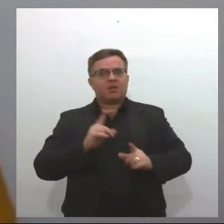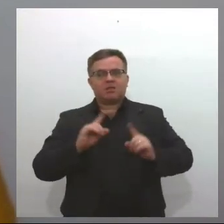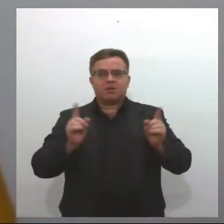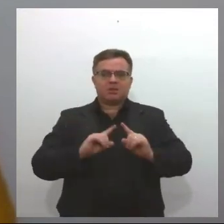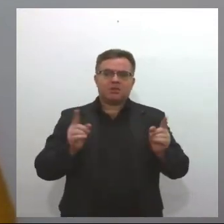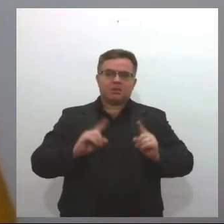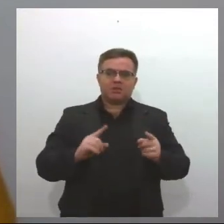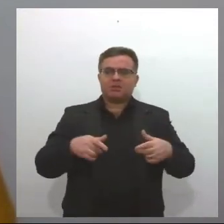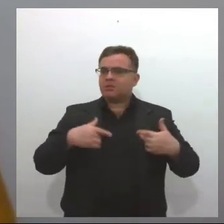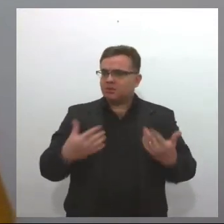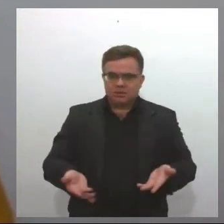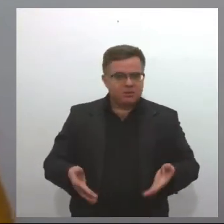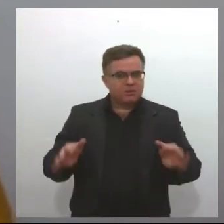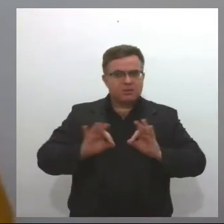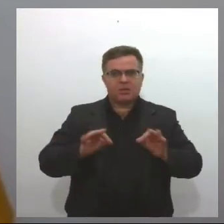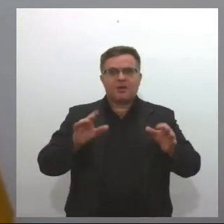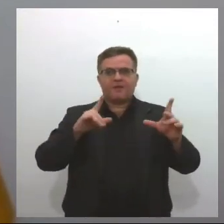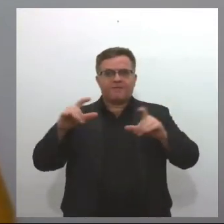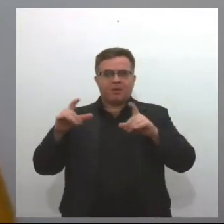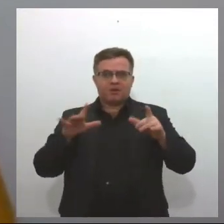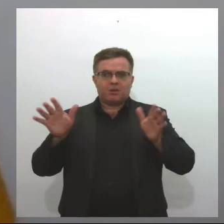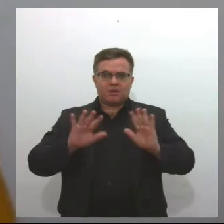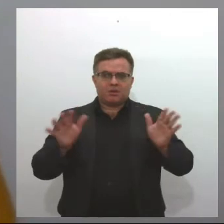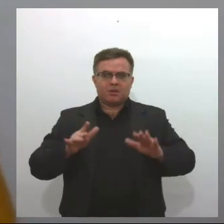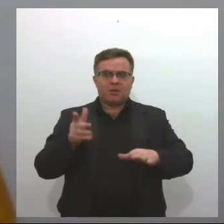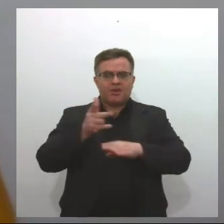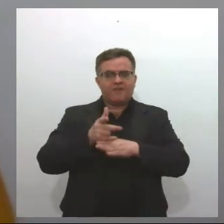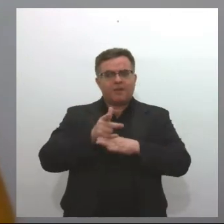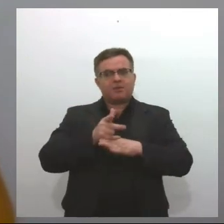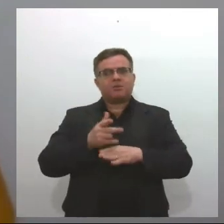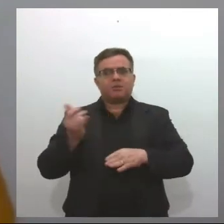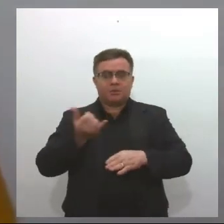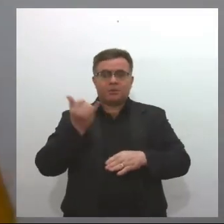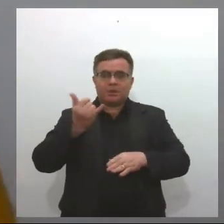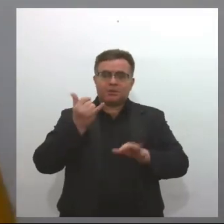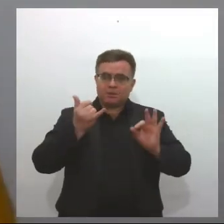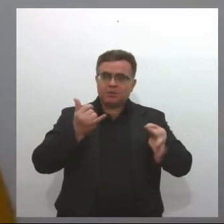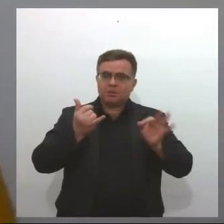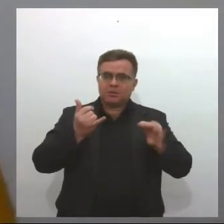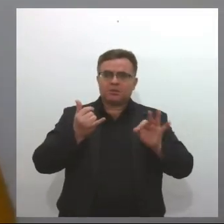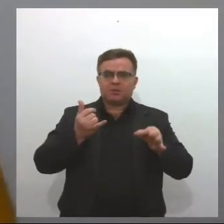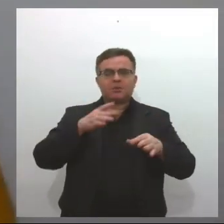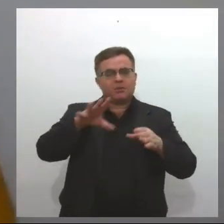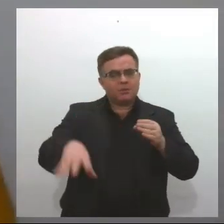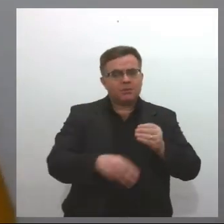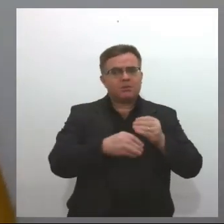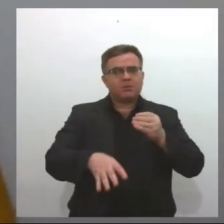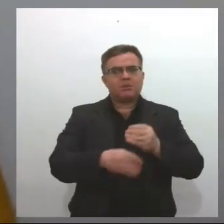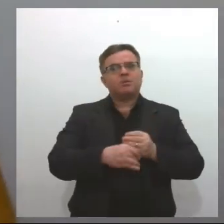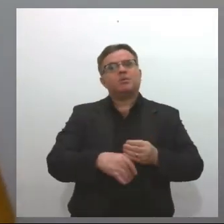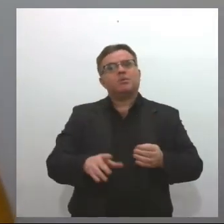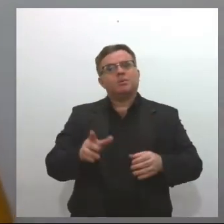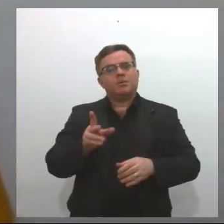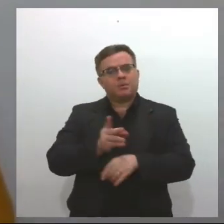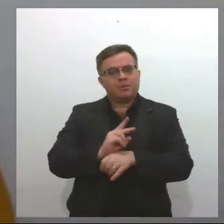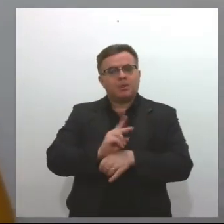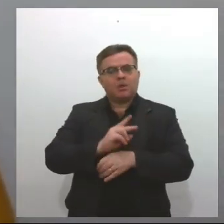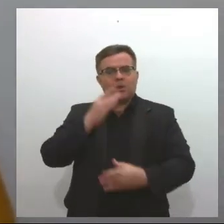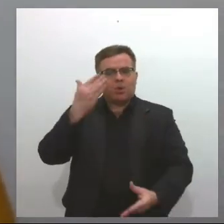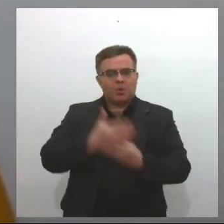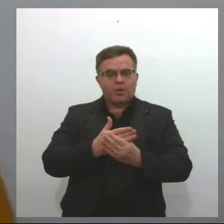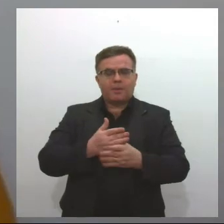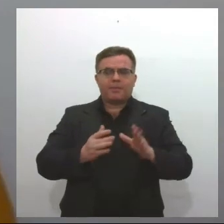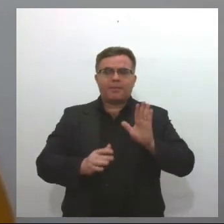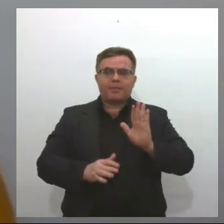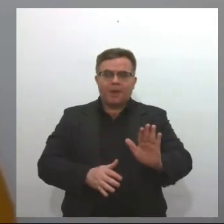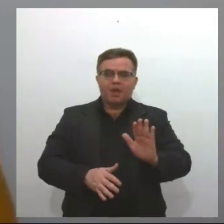apura a reclamação por fotos. As fotos, os vídeos, eles são importantes. São um subsídio importante para a gente no processo de avaliação, mas toda e